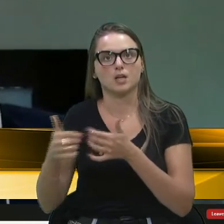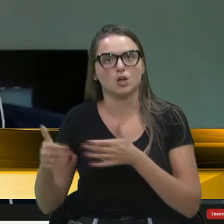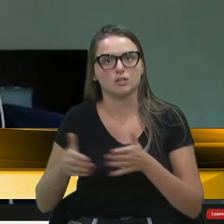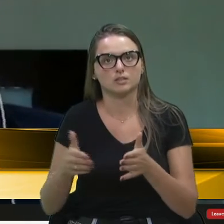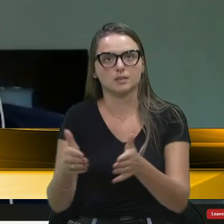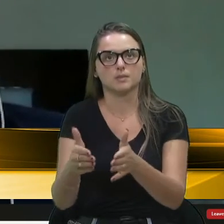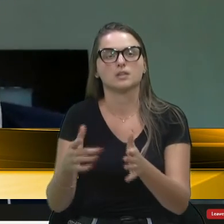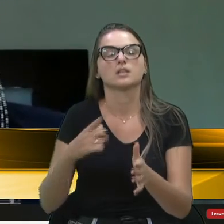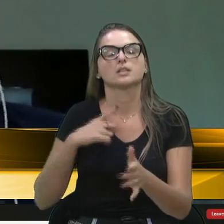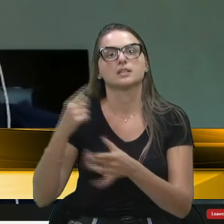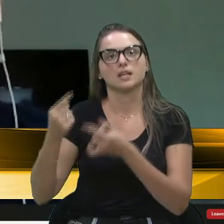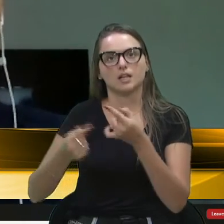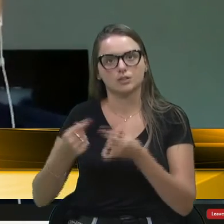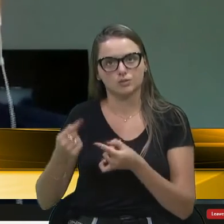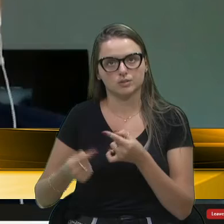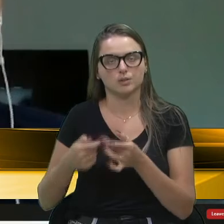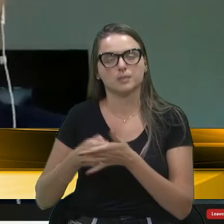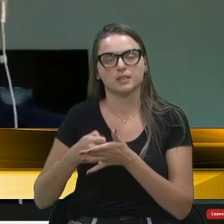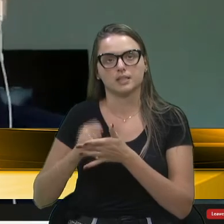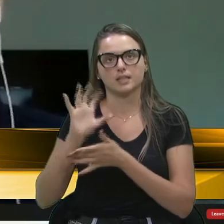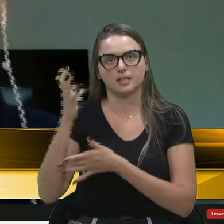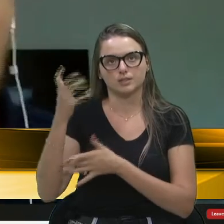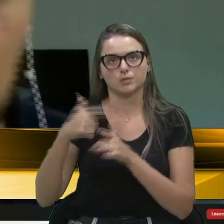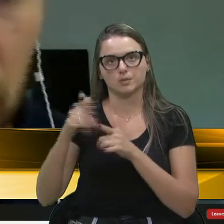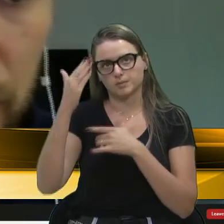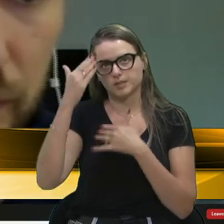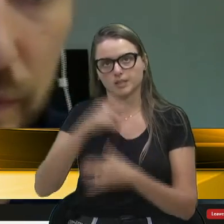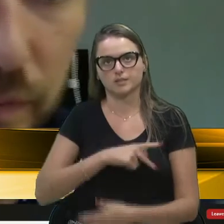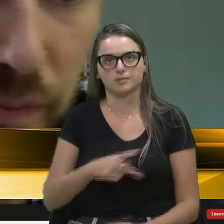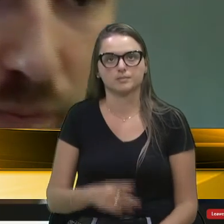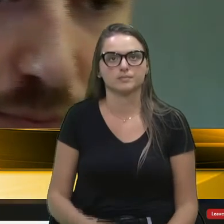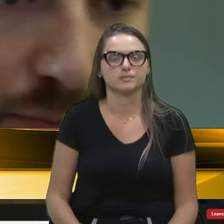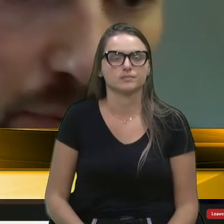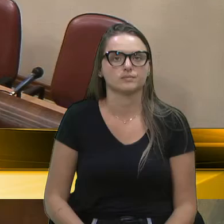a gente trazer essa discussão para tentar resolver o problema. Obrigado, senhor presidente.